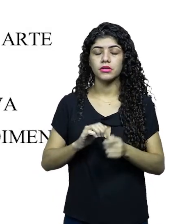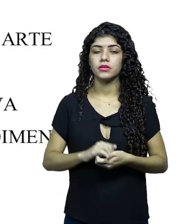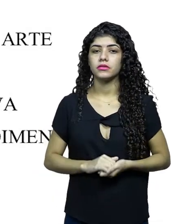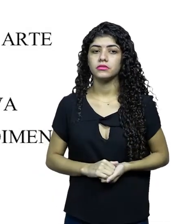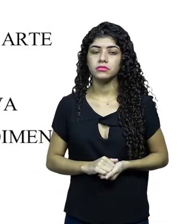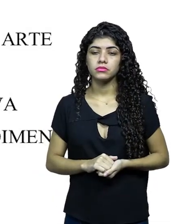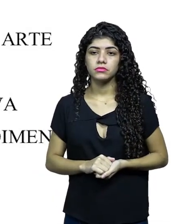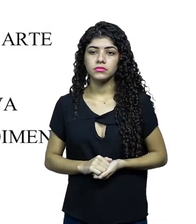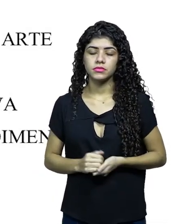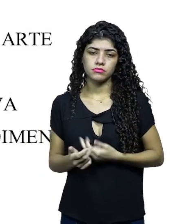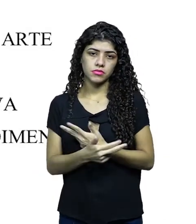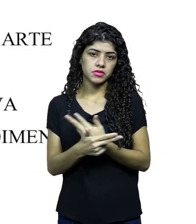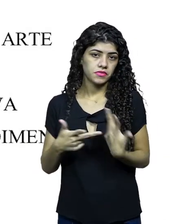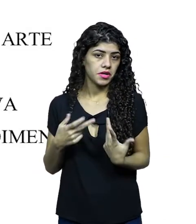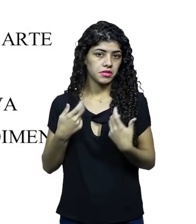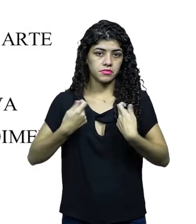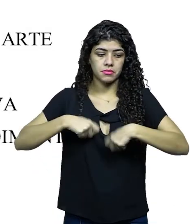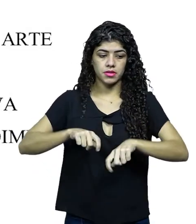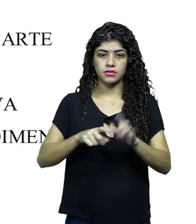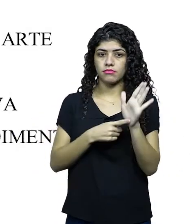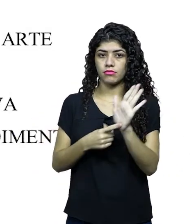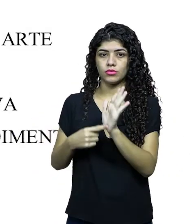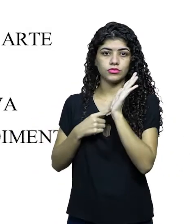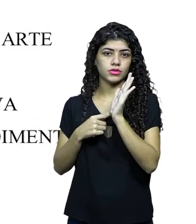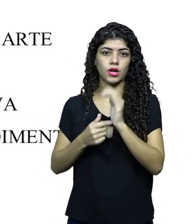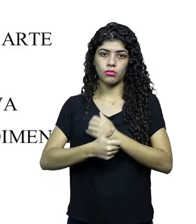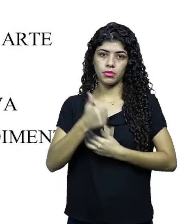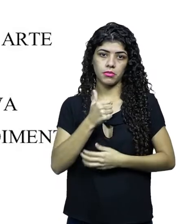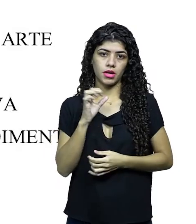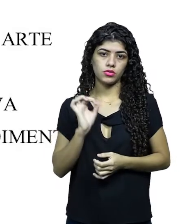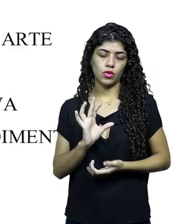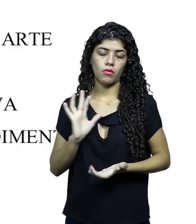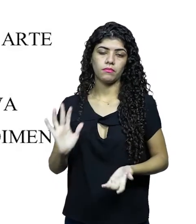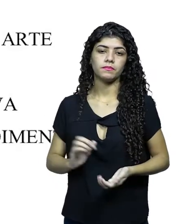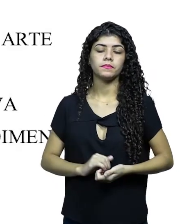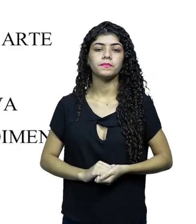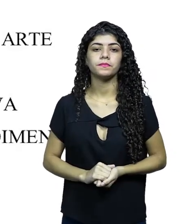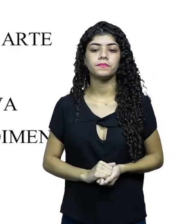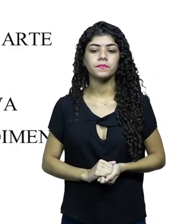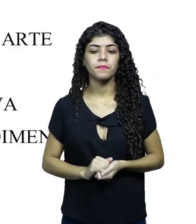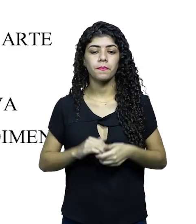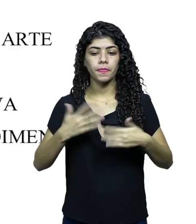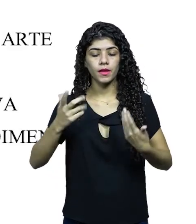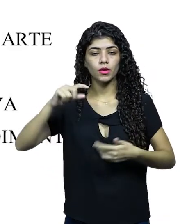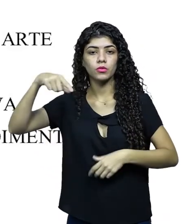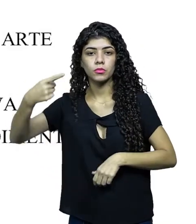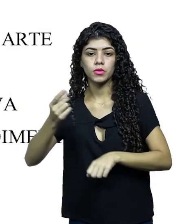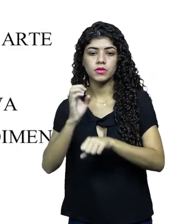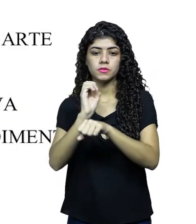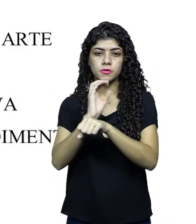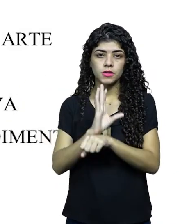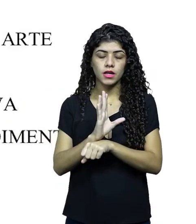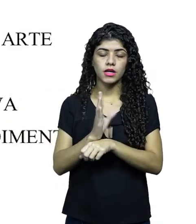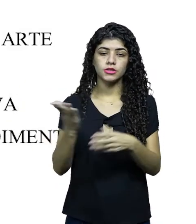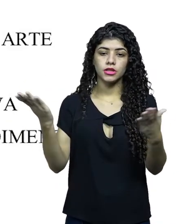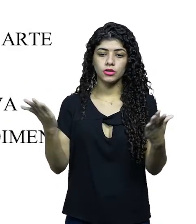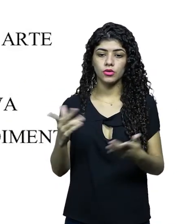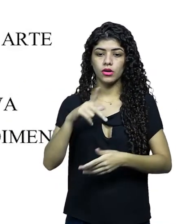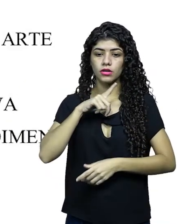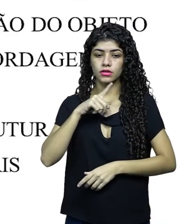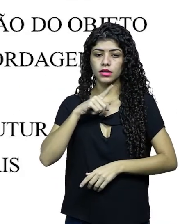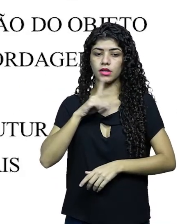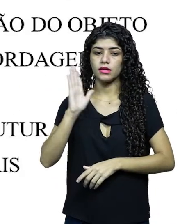questão. Então, em obras seriadas, muitas vezes você tem que apresentar apenas do primeiro episódio, tá? Então, no próximo